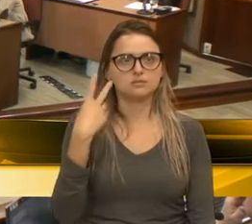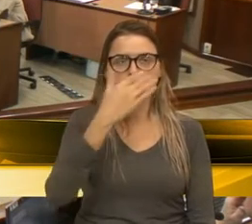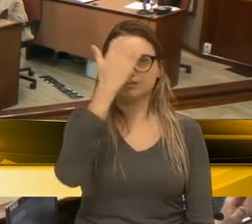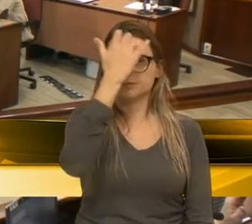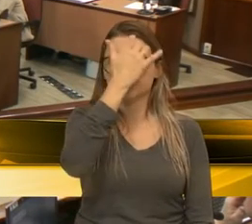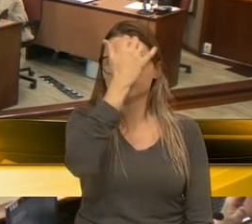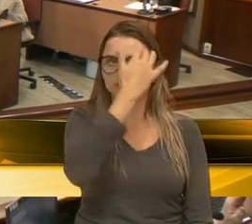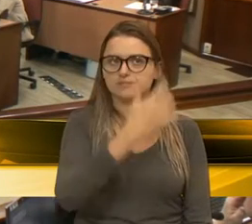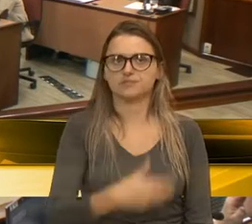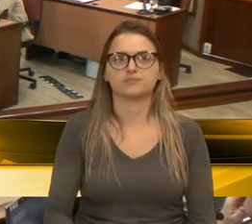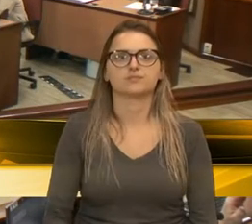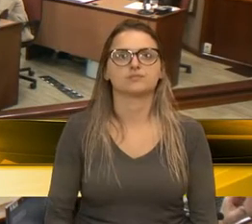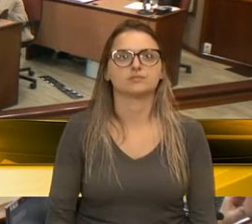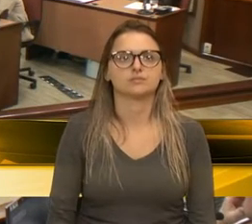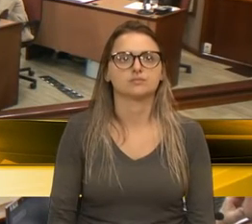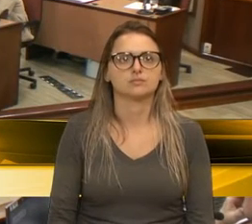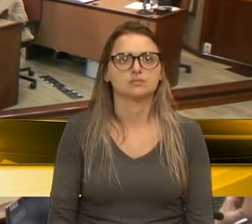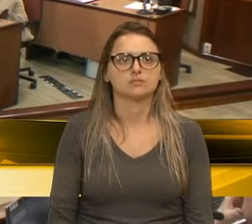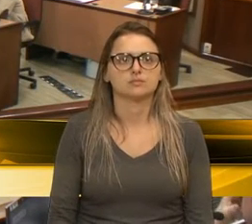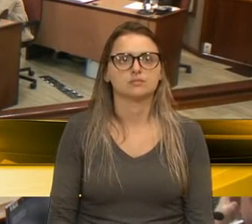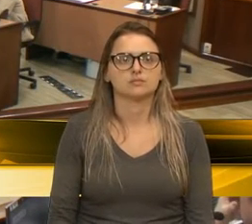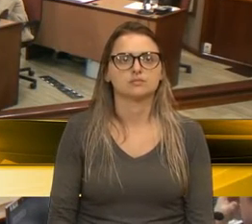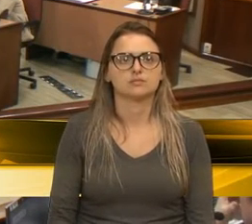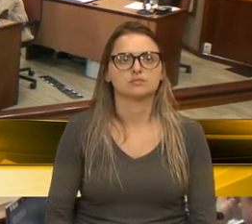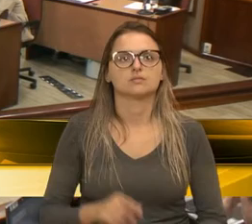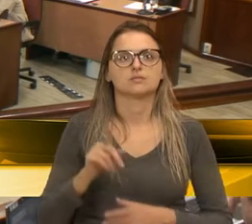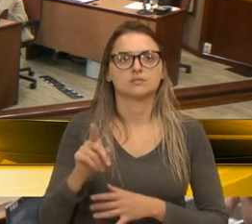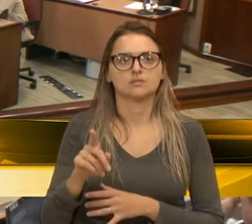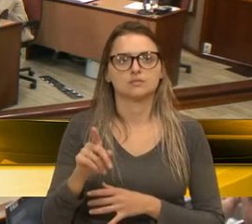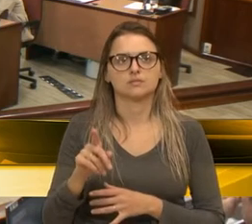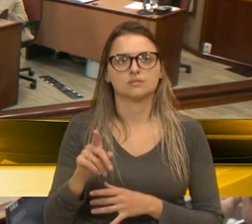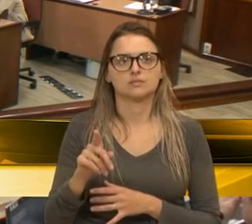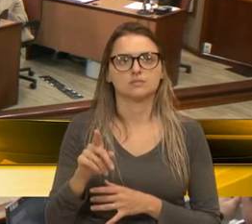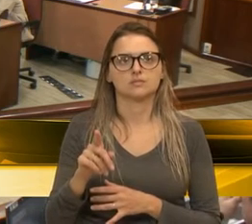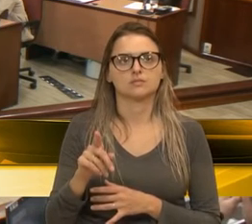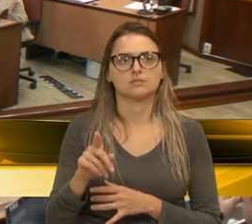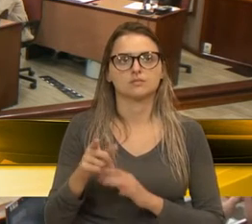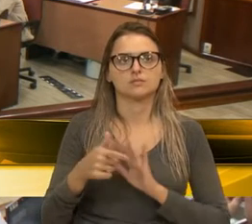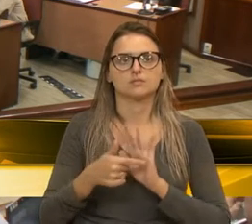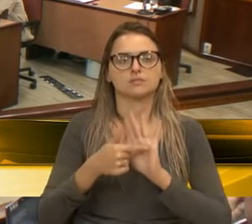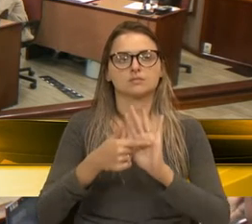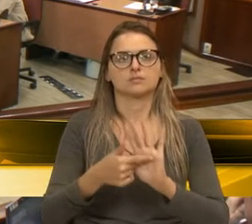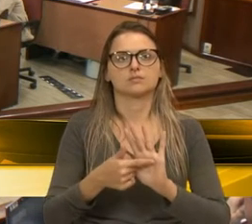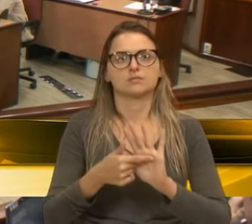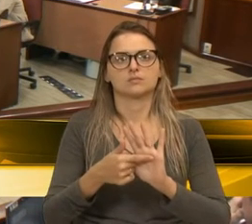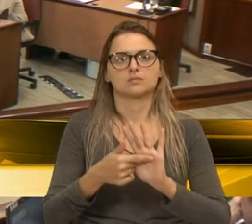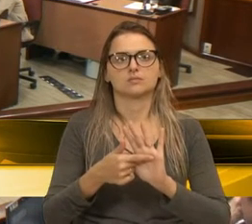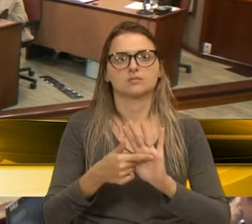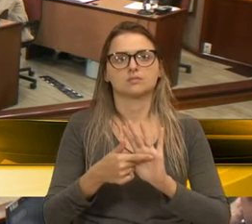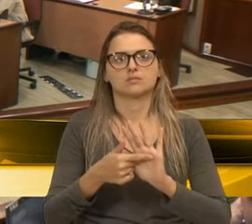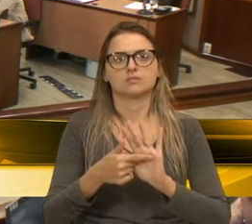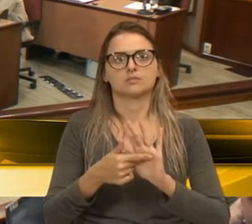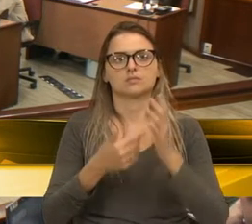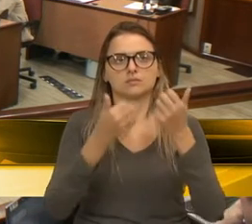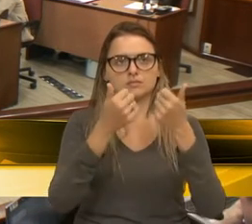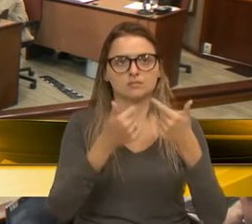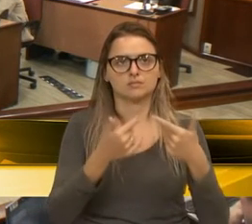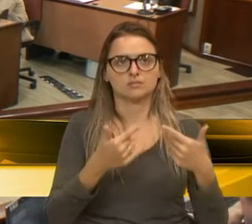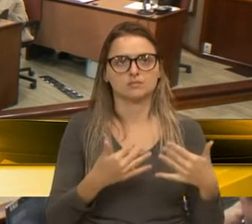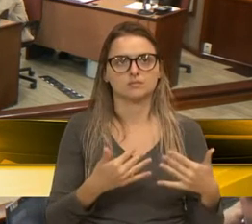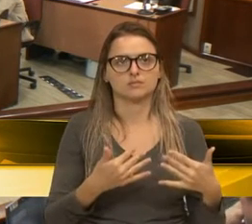vereador Adiló. Eu cumprimentar também a vossa excelência, por trazer em explanação